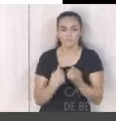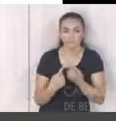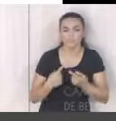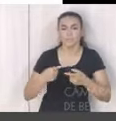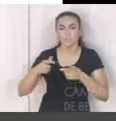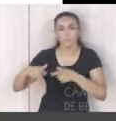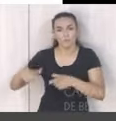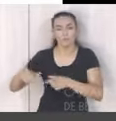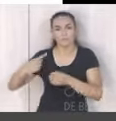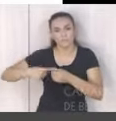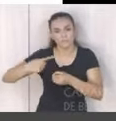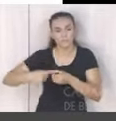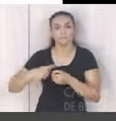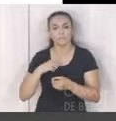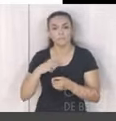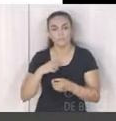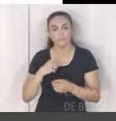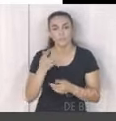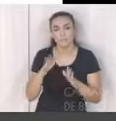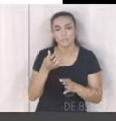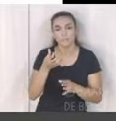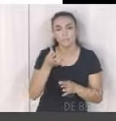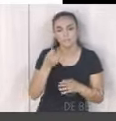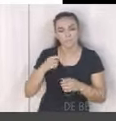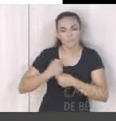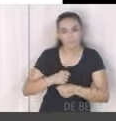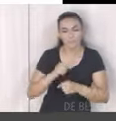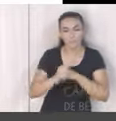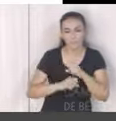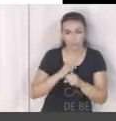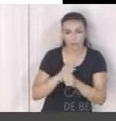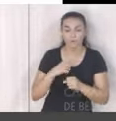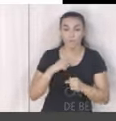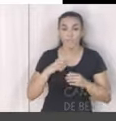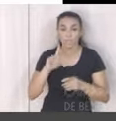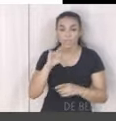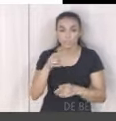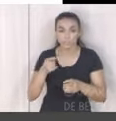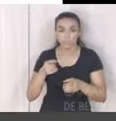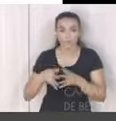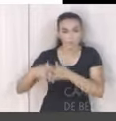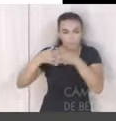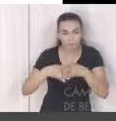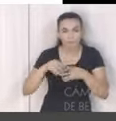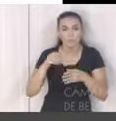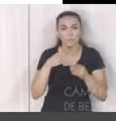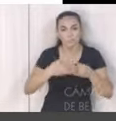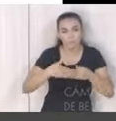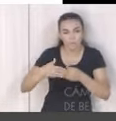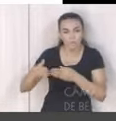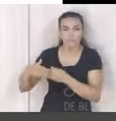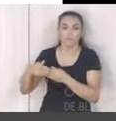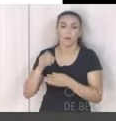520 mil quilômetros de sarjetas varridas por ano, coleta seletiva porta a porta e ponto a ponto média de 8 mil toneladas de coleta